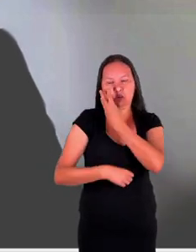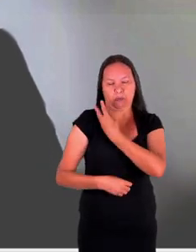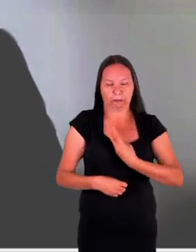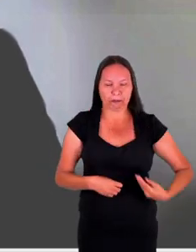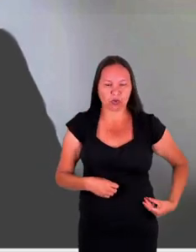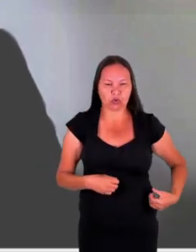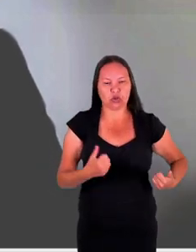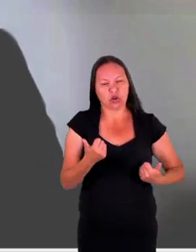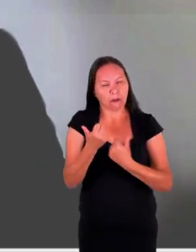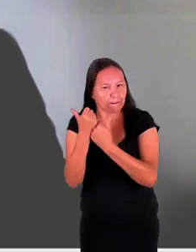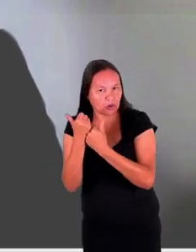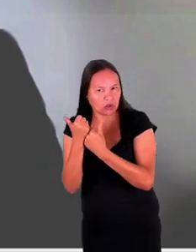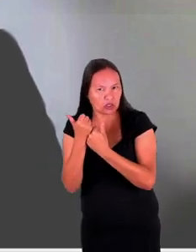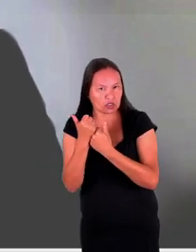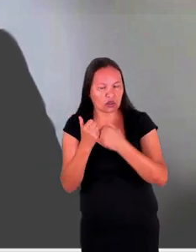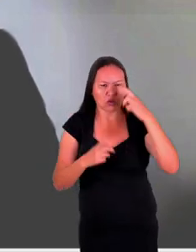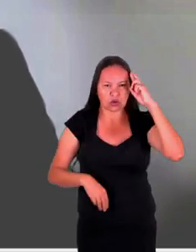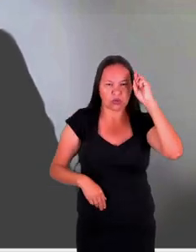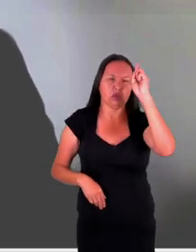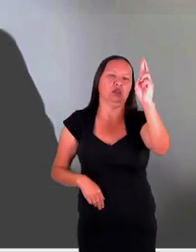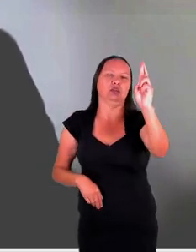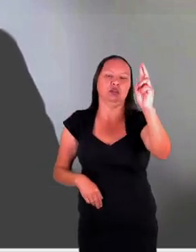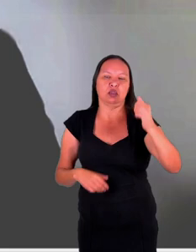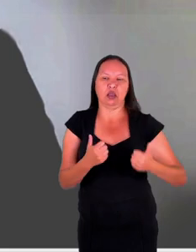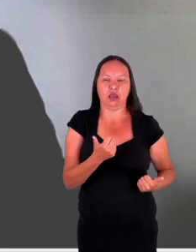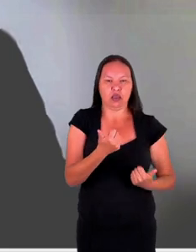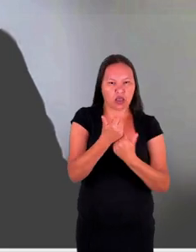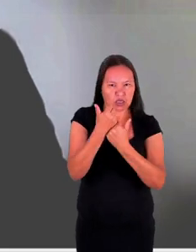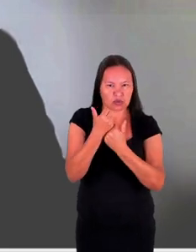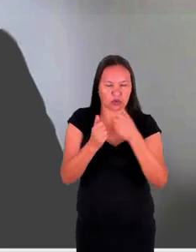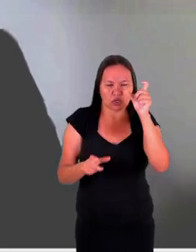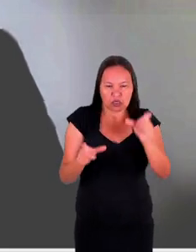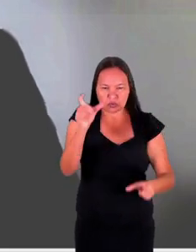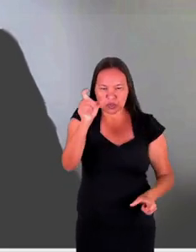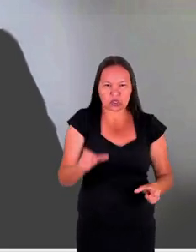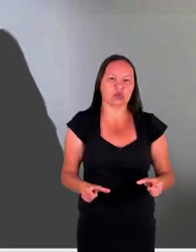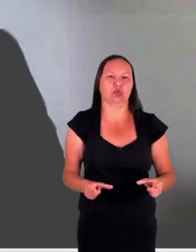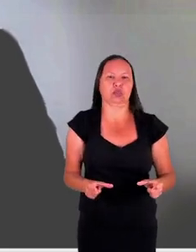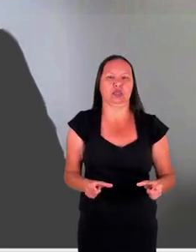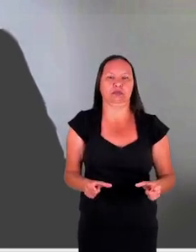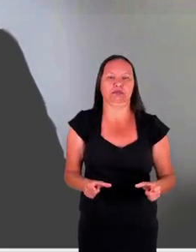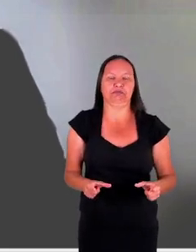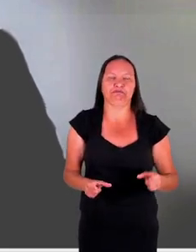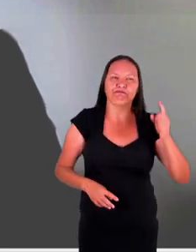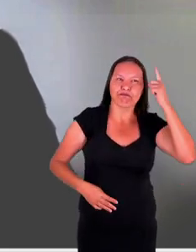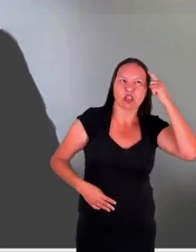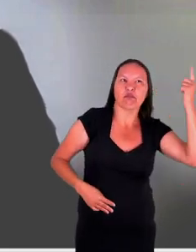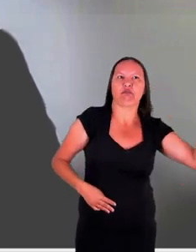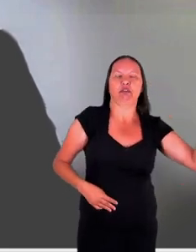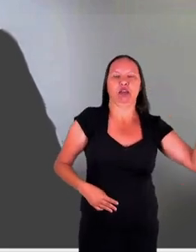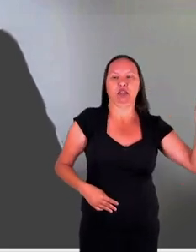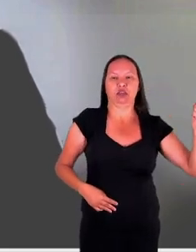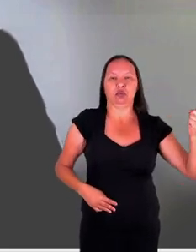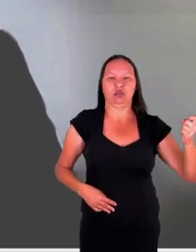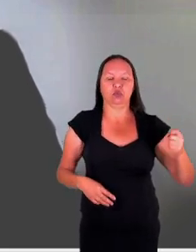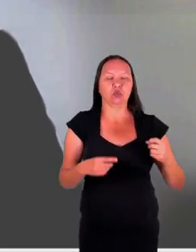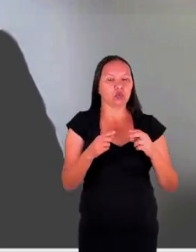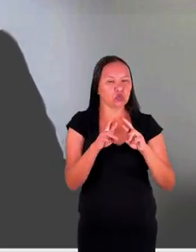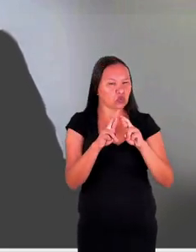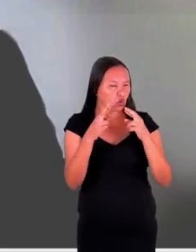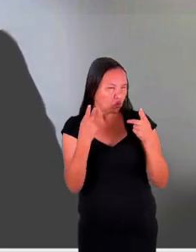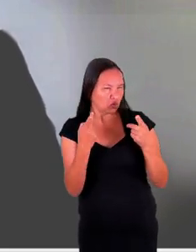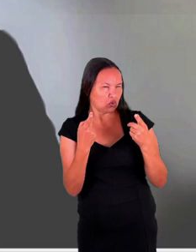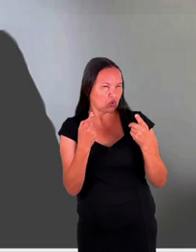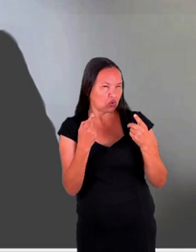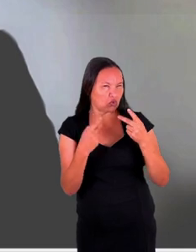proteção integral e de promoção de direitos e apoio às vítimas. Faço esse destaque porque ambos os atos,